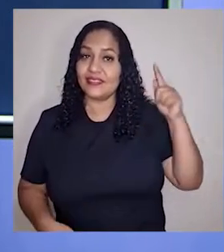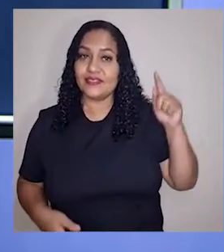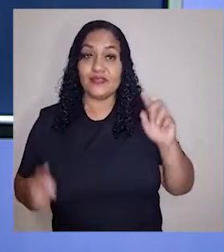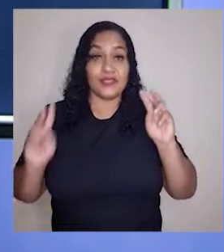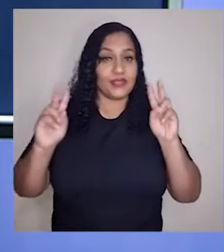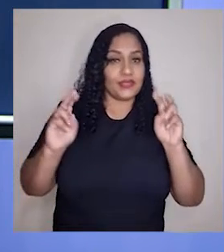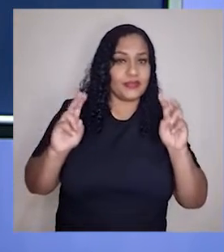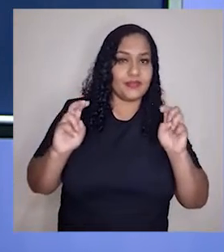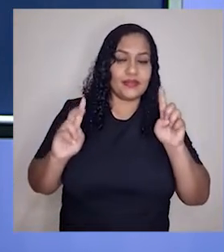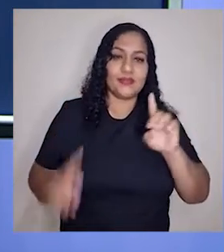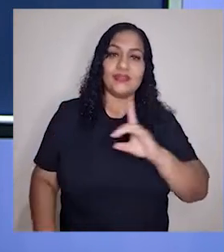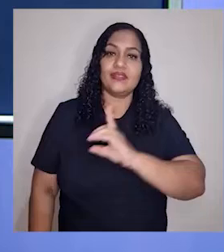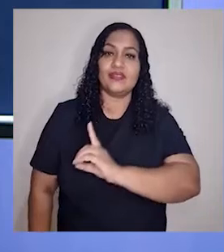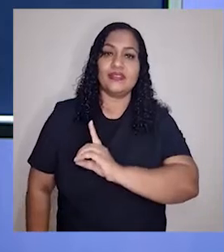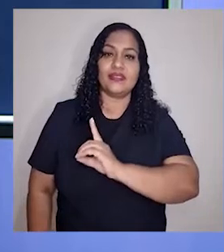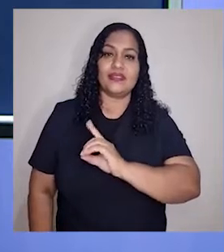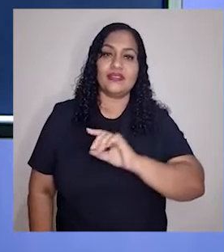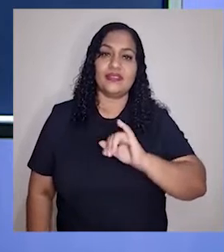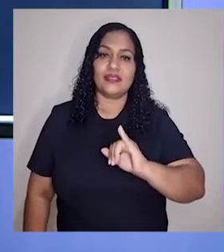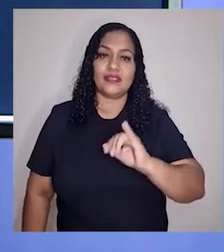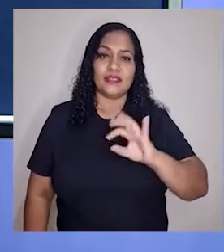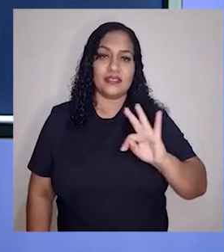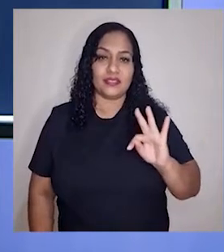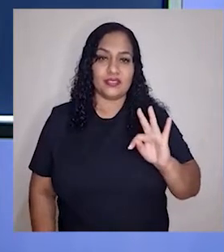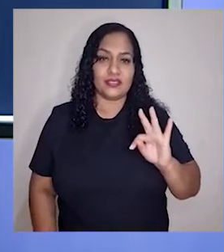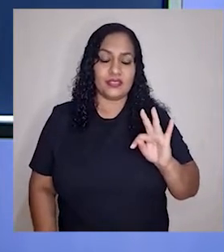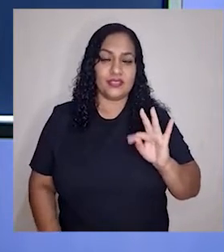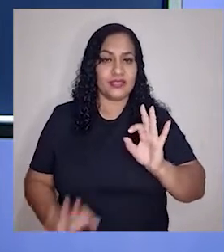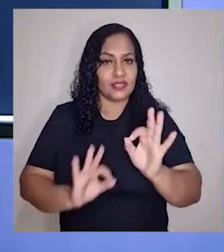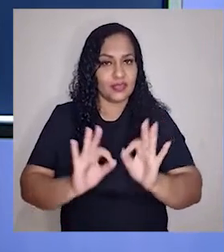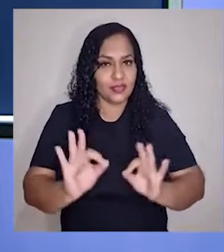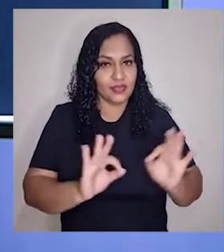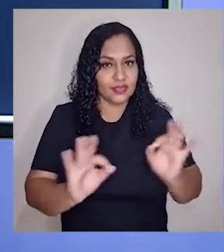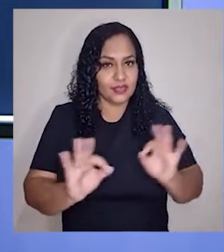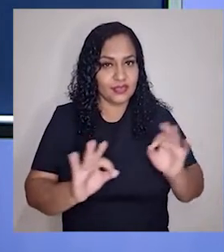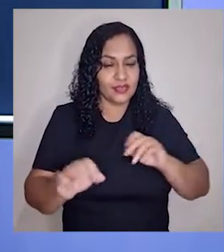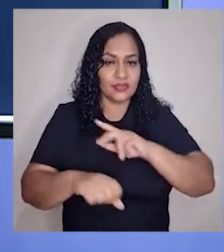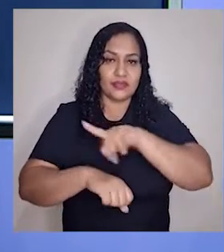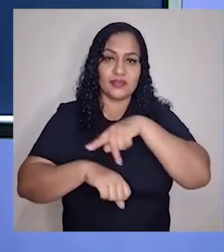de hoje é DIT, Divisão Internacional do Trabalho.